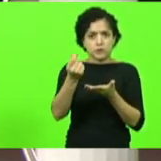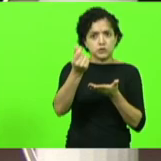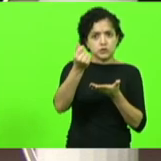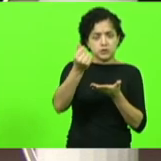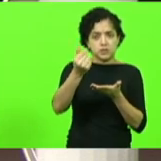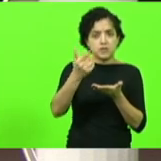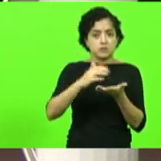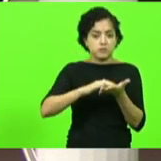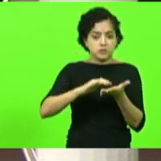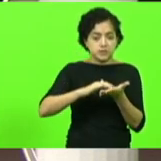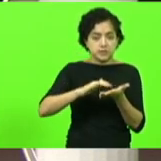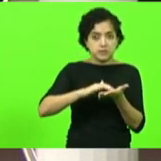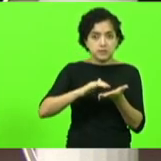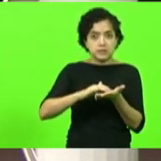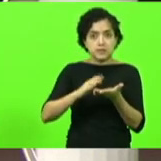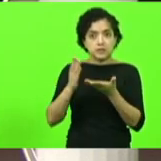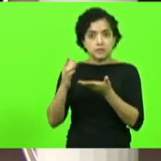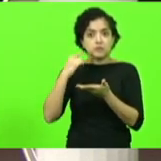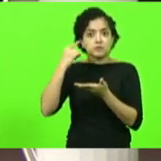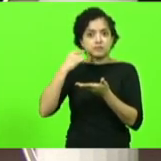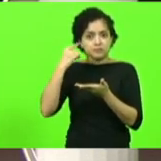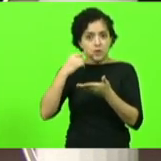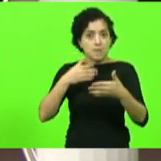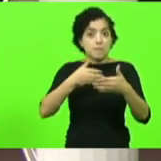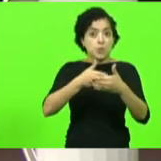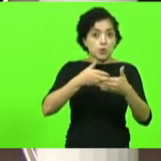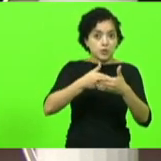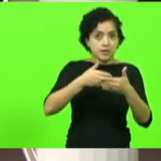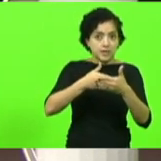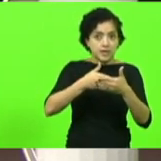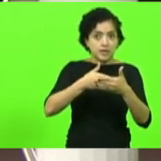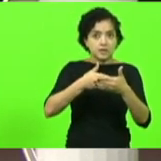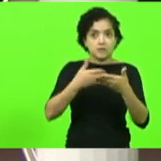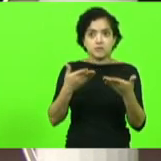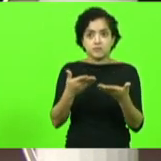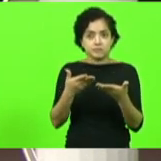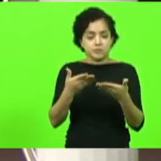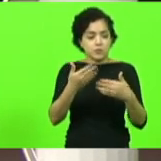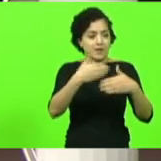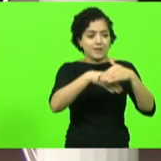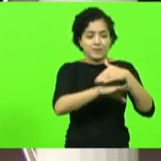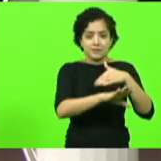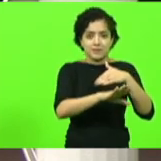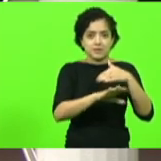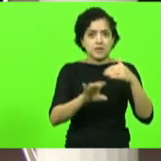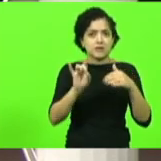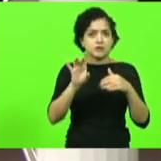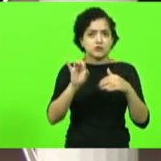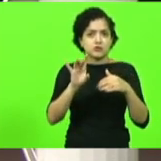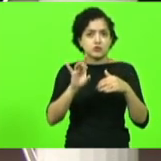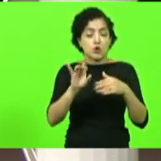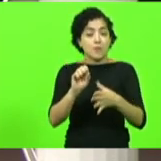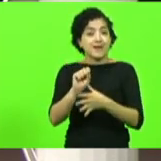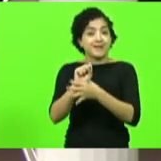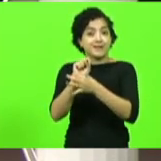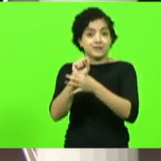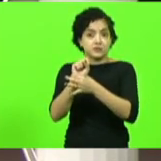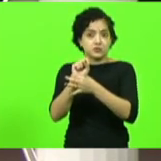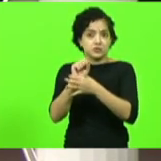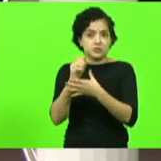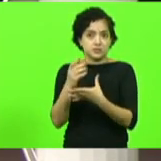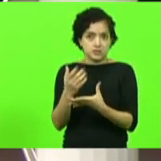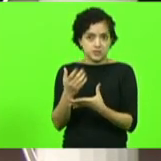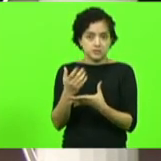vossa excelência como advogado sabe que bloqueio de bens não é dinheiro na conta é só uma garantia uma